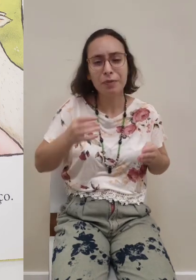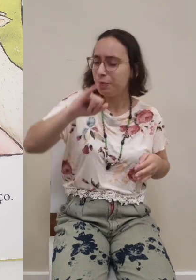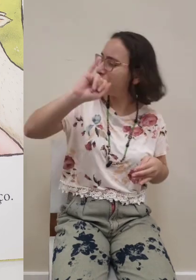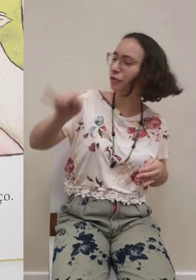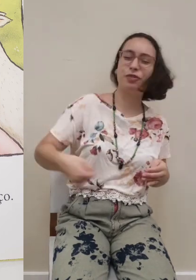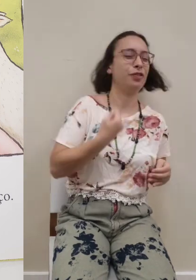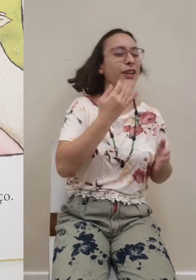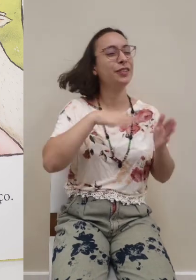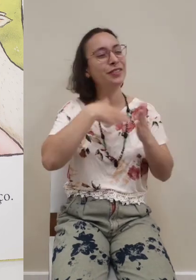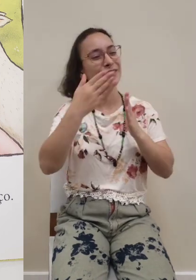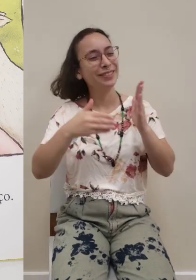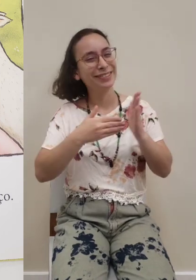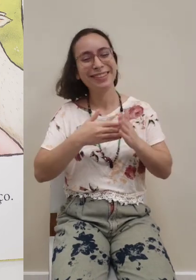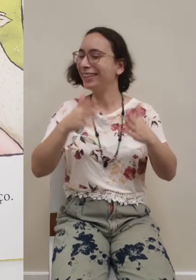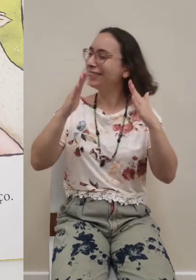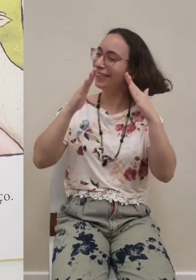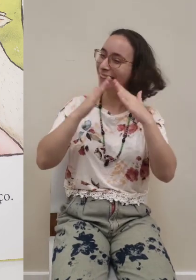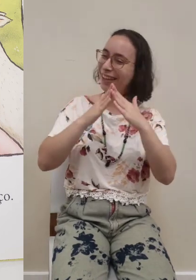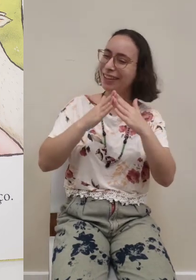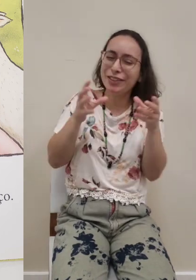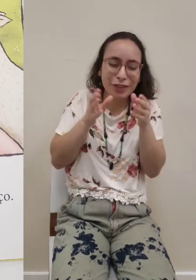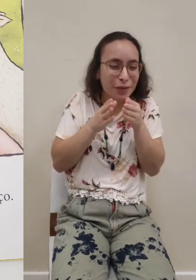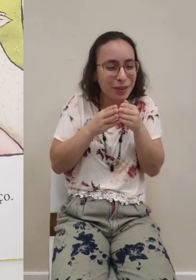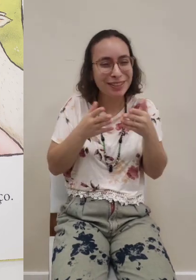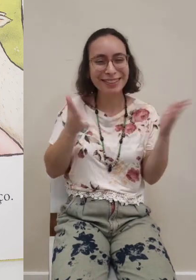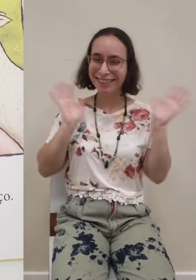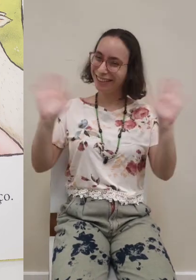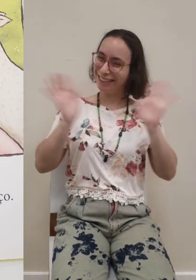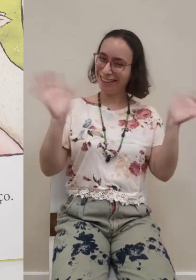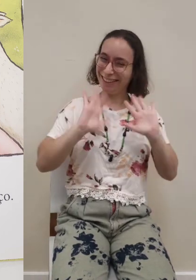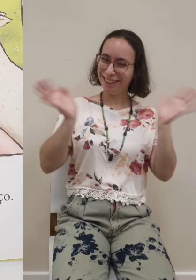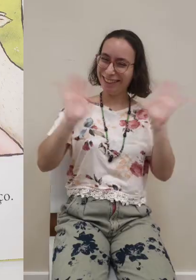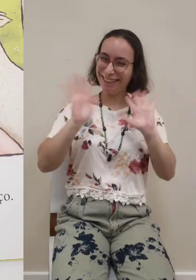faço. Minha casa não é mais apertada e sem espaço.